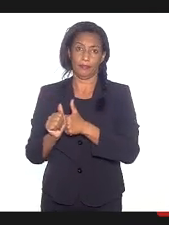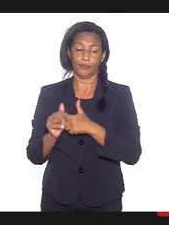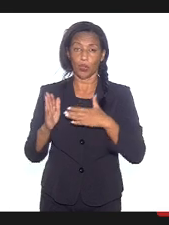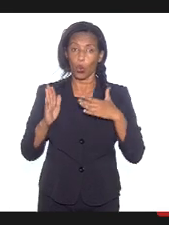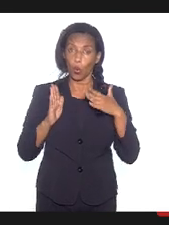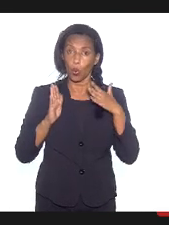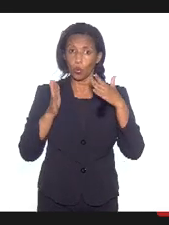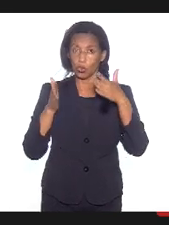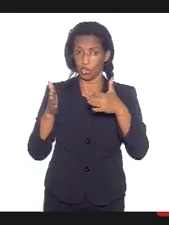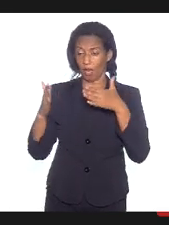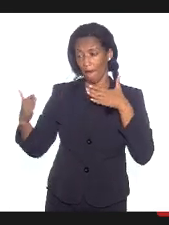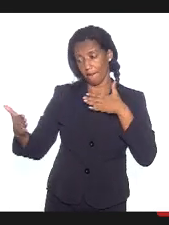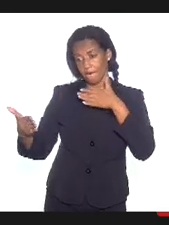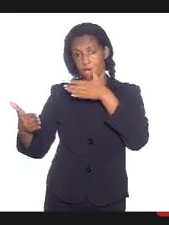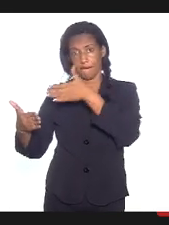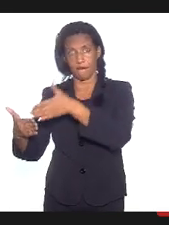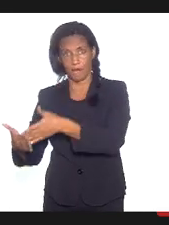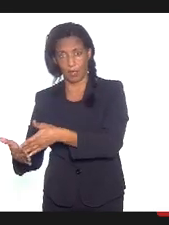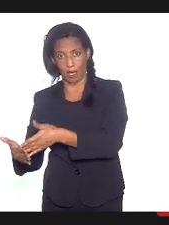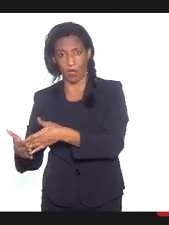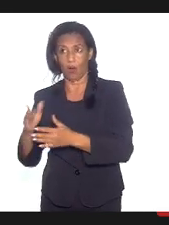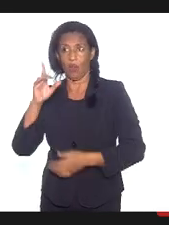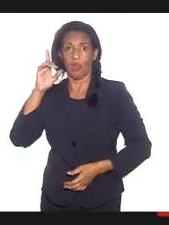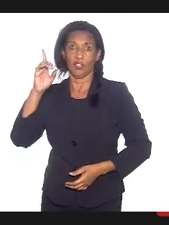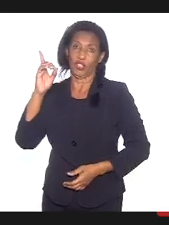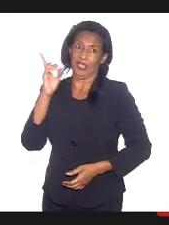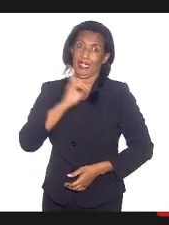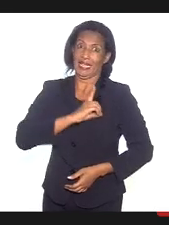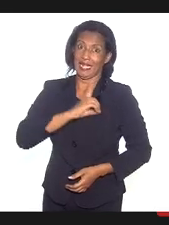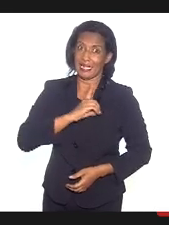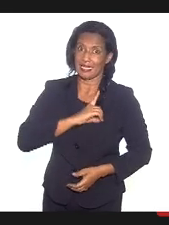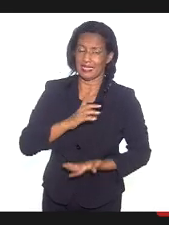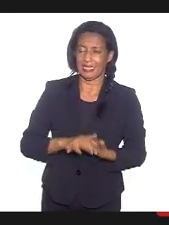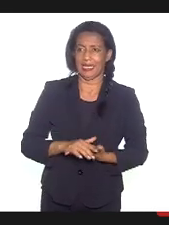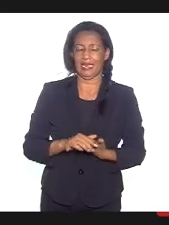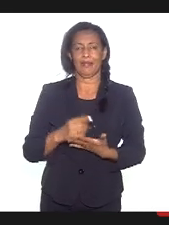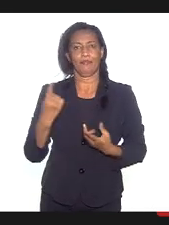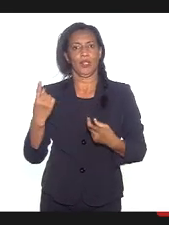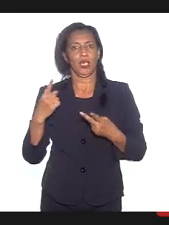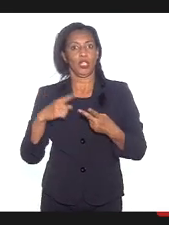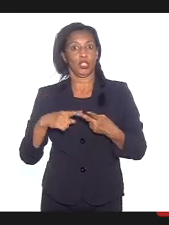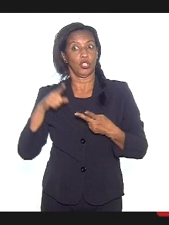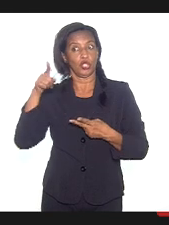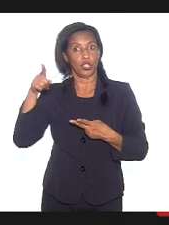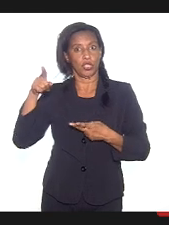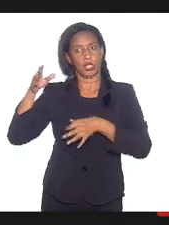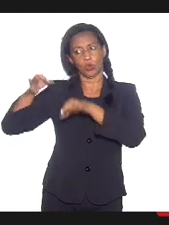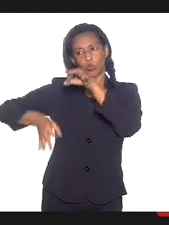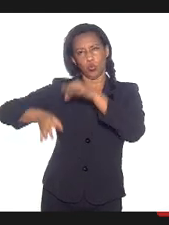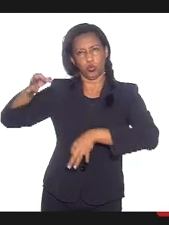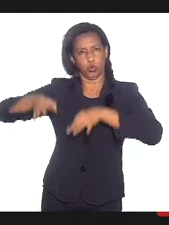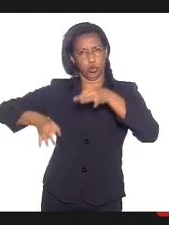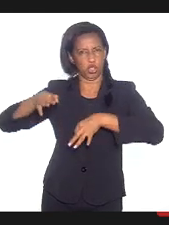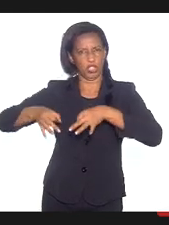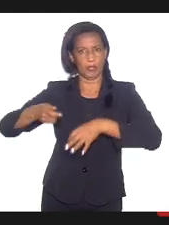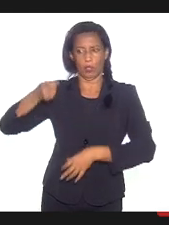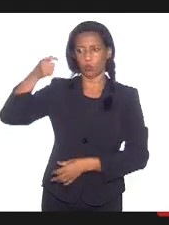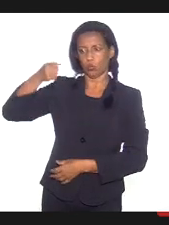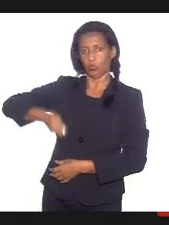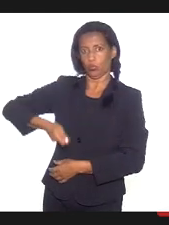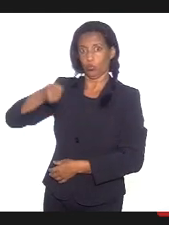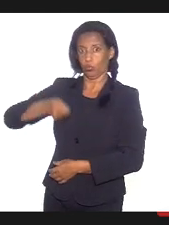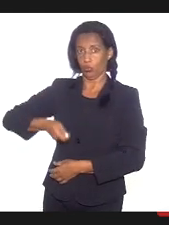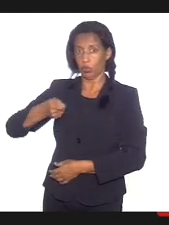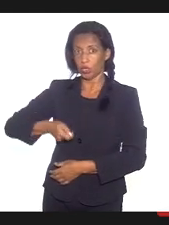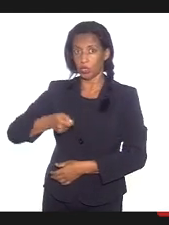ponta final, que é a ponta penal da delegacia de polícia, do Ministério Público, do juiz, a coisa já degringolou, o